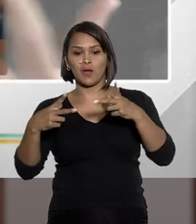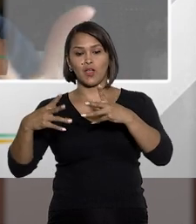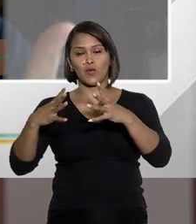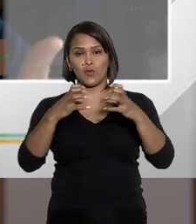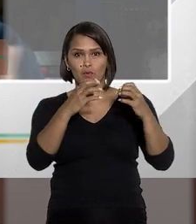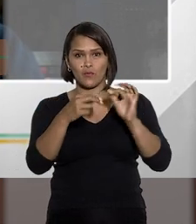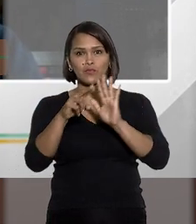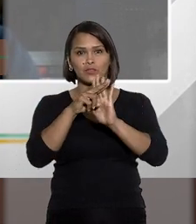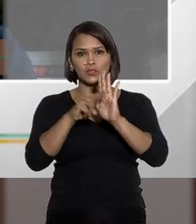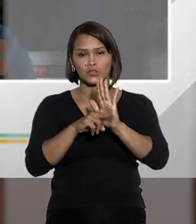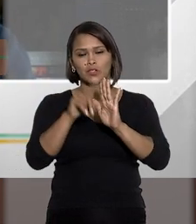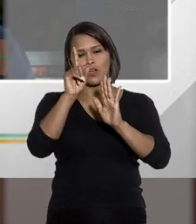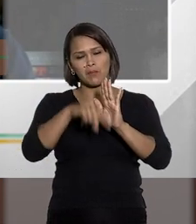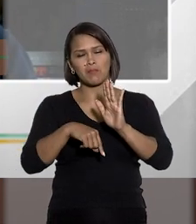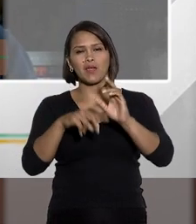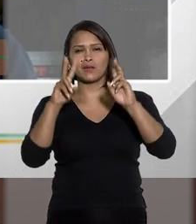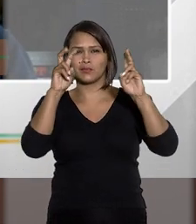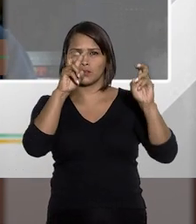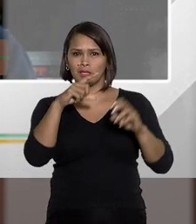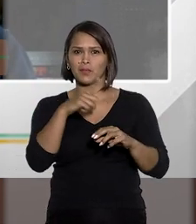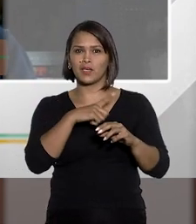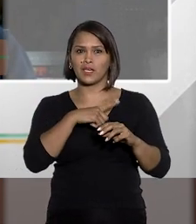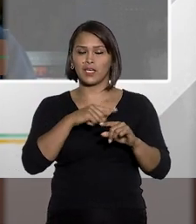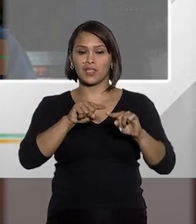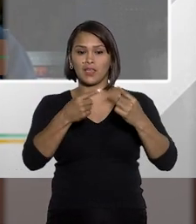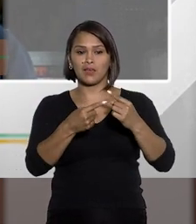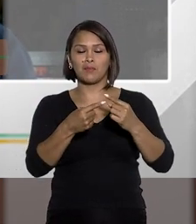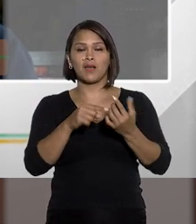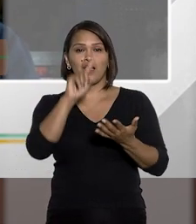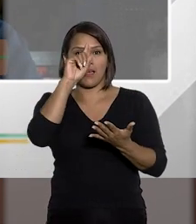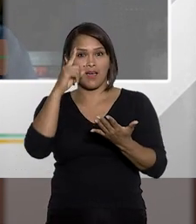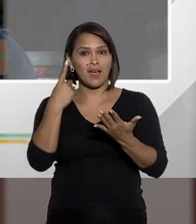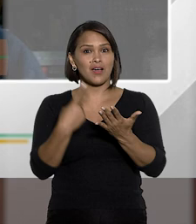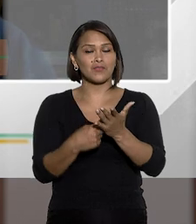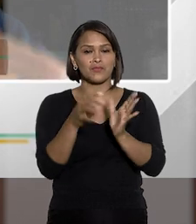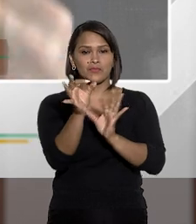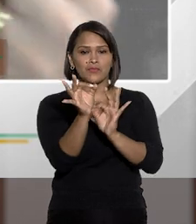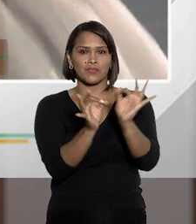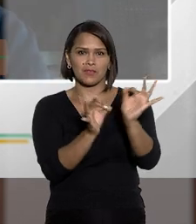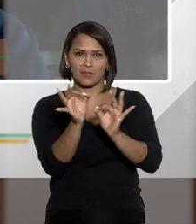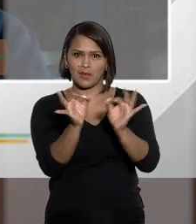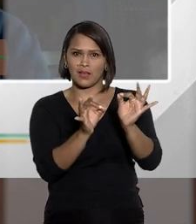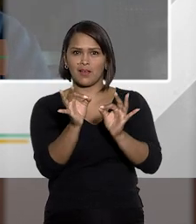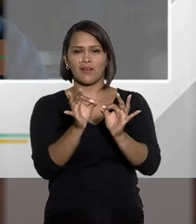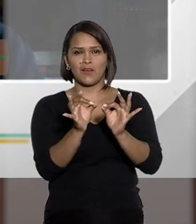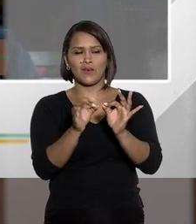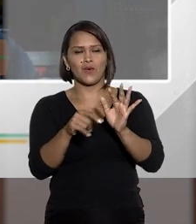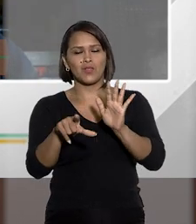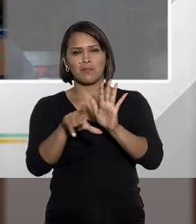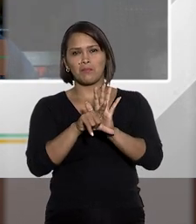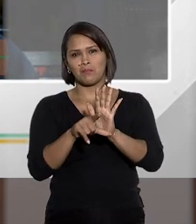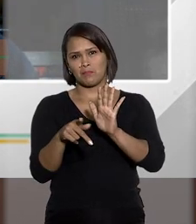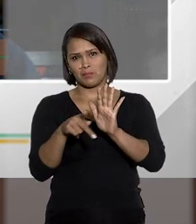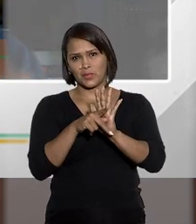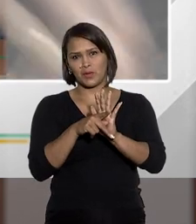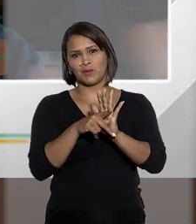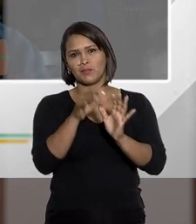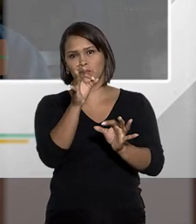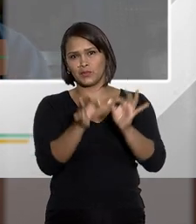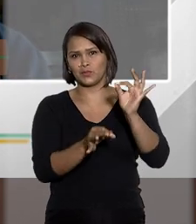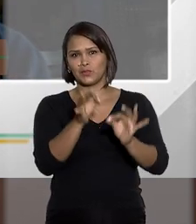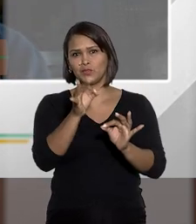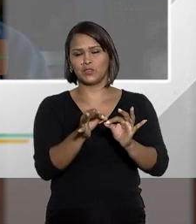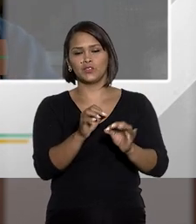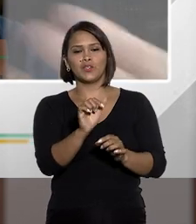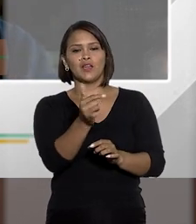E o conflito aparente de normas é um assunto que existe para afirmar a ordem no nosso ordenamento jurídico, a